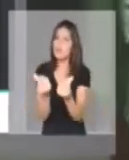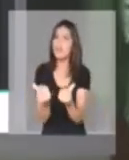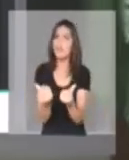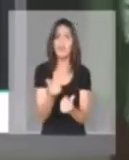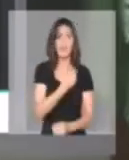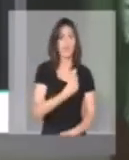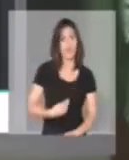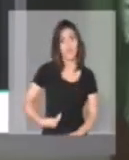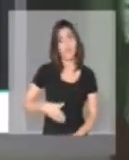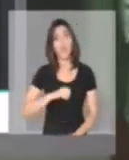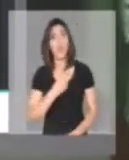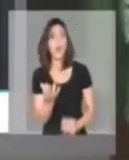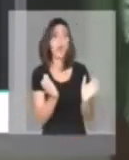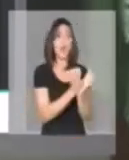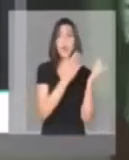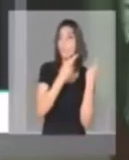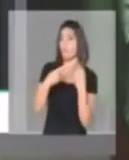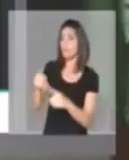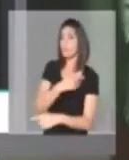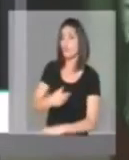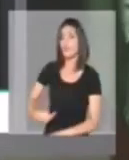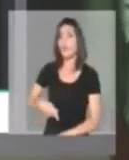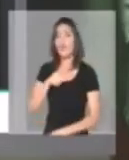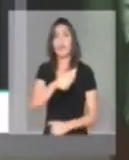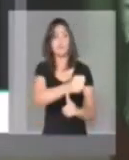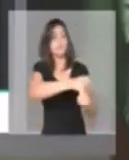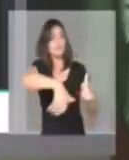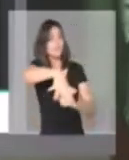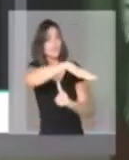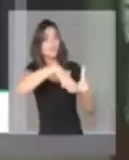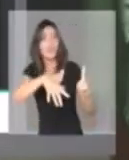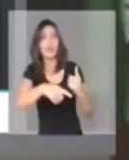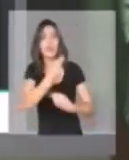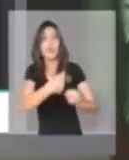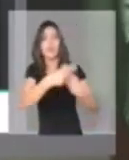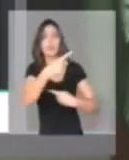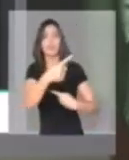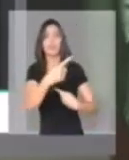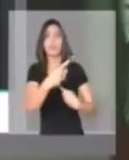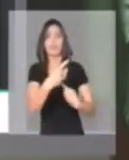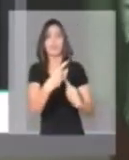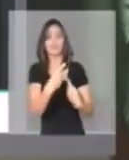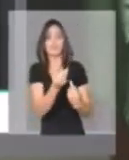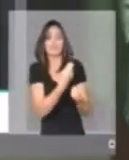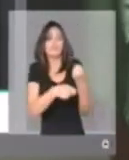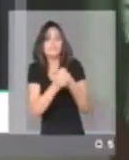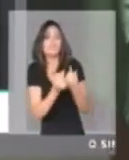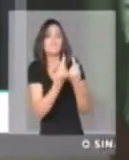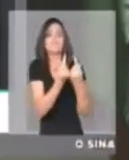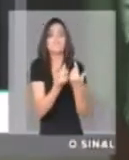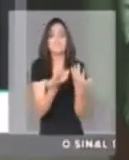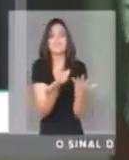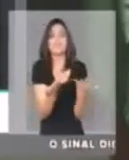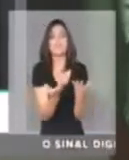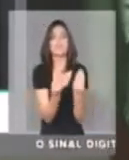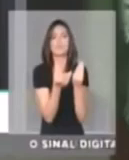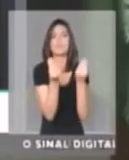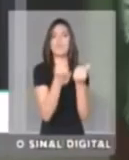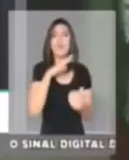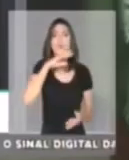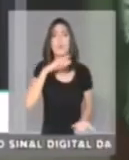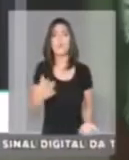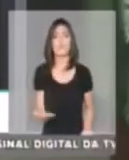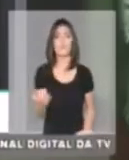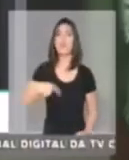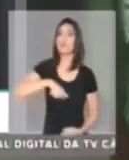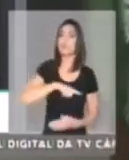ou oposição quando o desenvolvimento socioeconômico do nosso país está em jogo. Nós precisamos sim, pessoal, nos debruçar